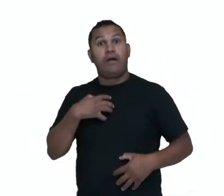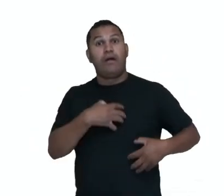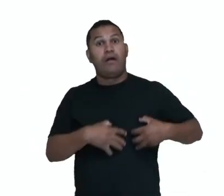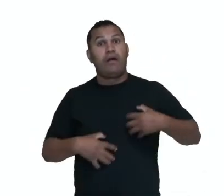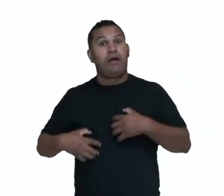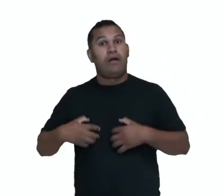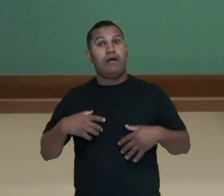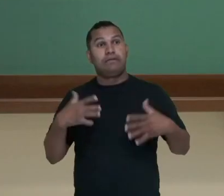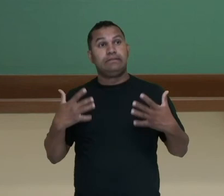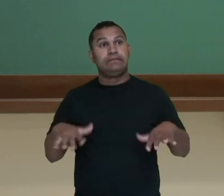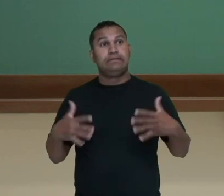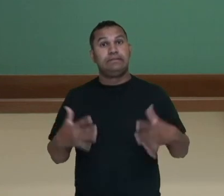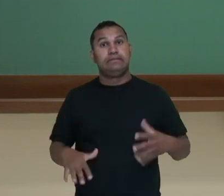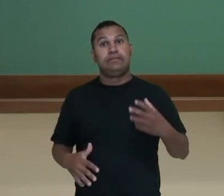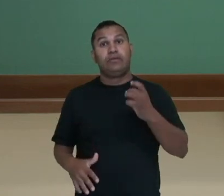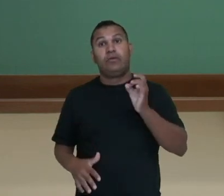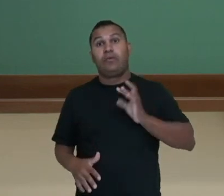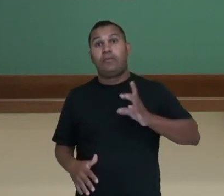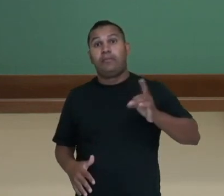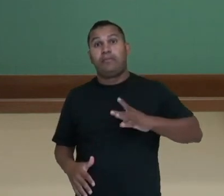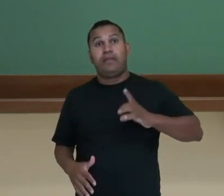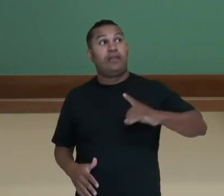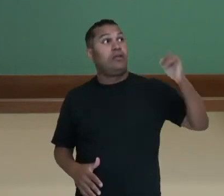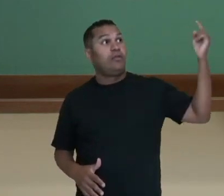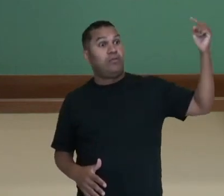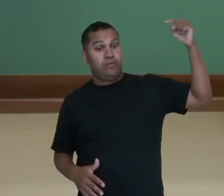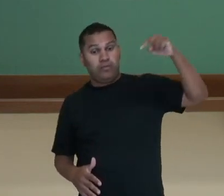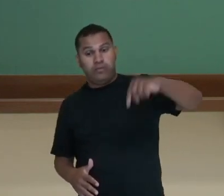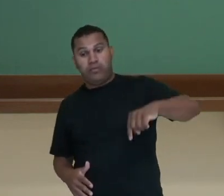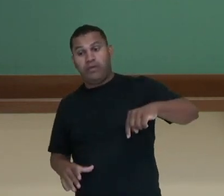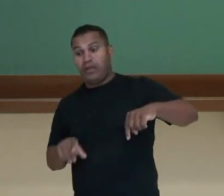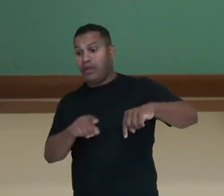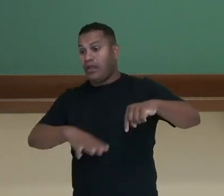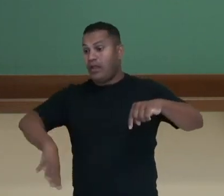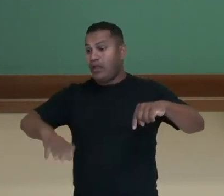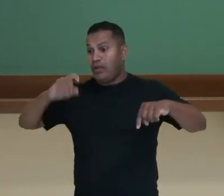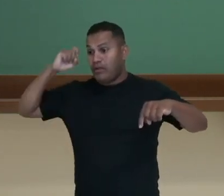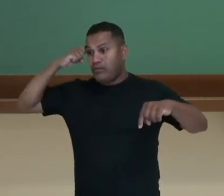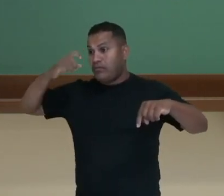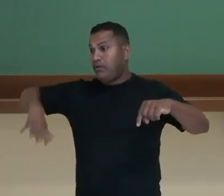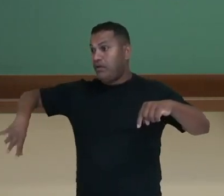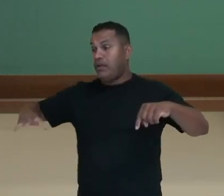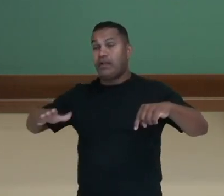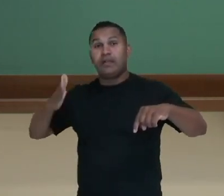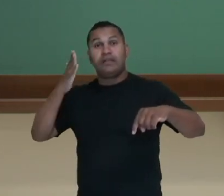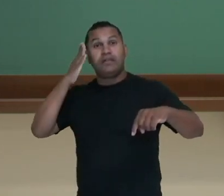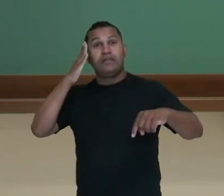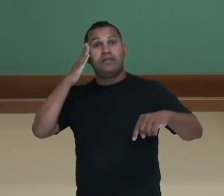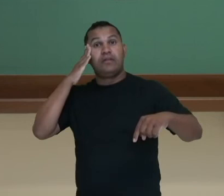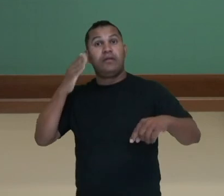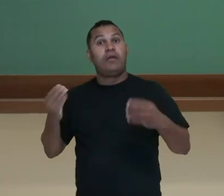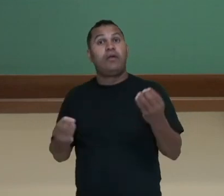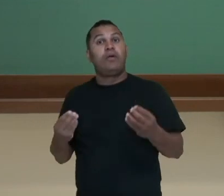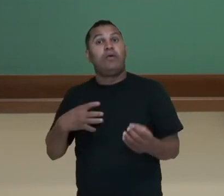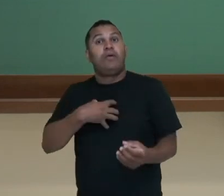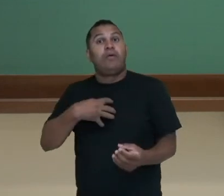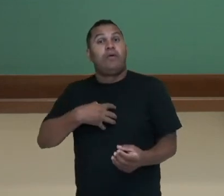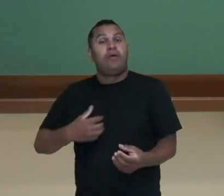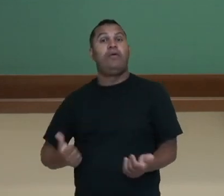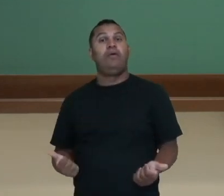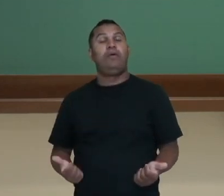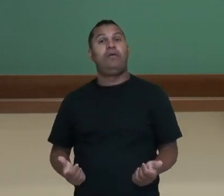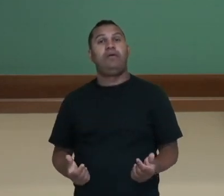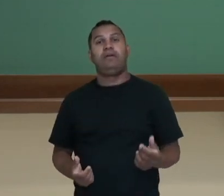revolução se espalhar, uma vez que, na maioria dos países, a população era composta majoritariamente por